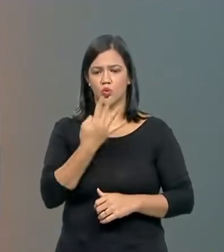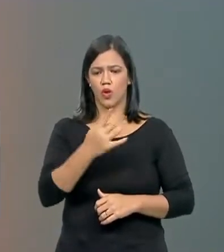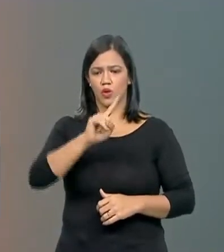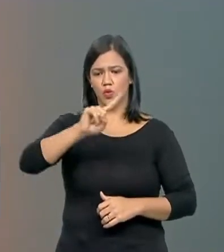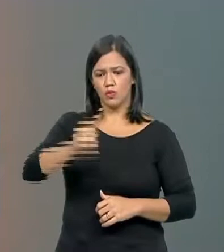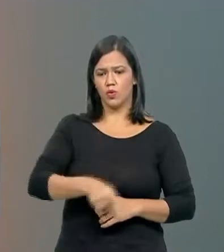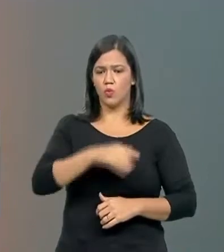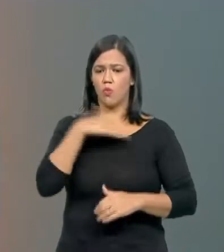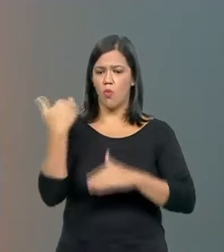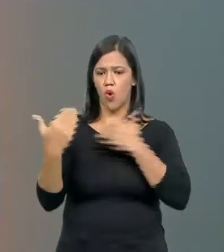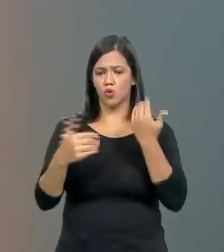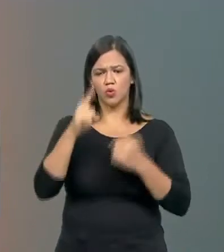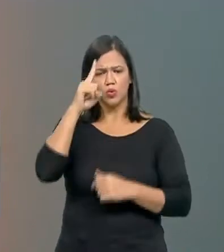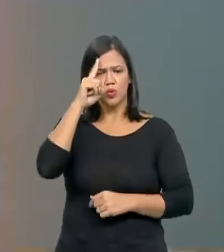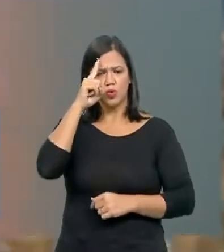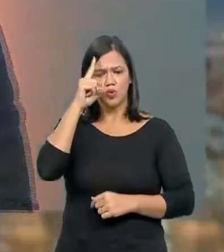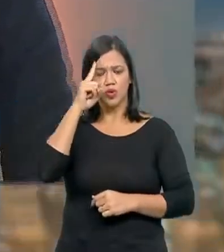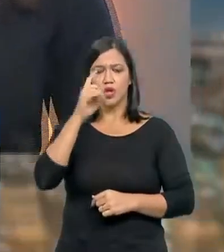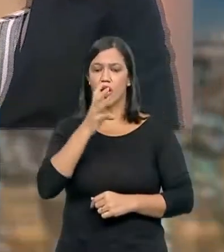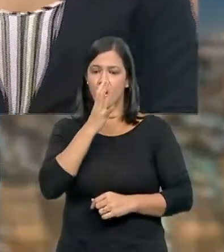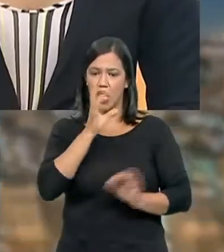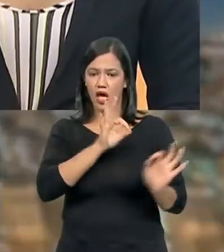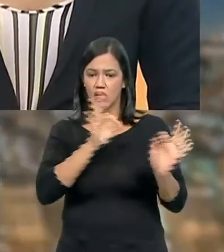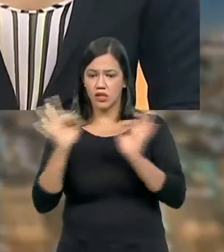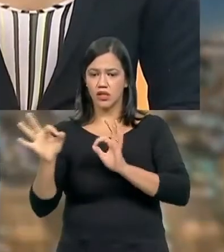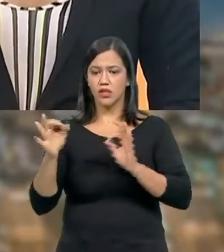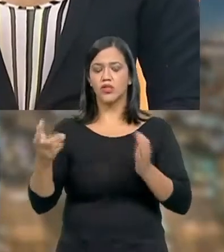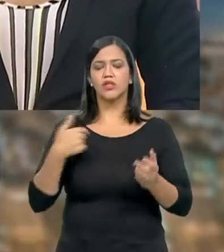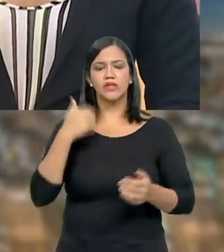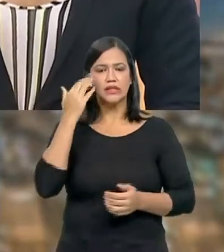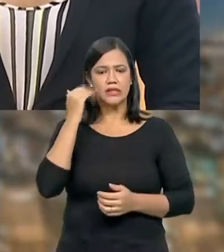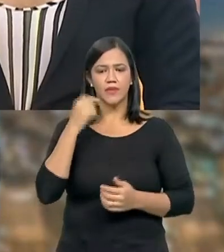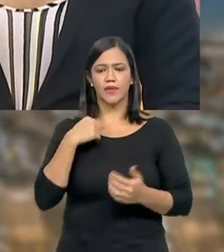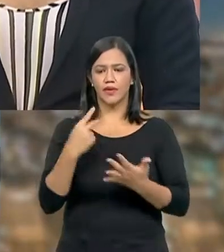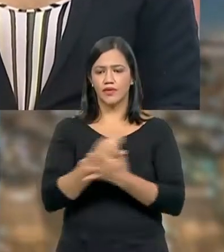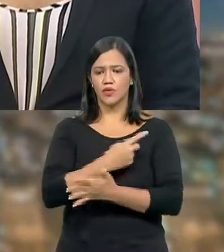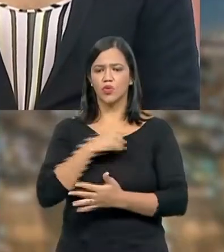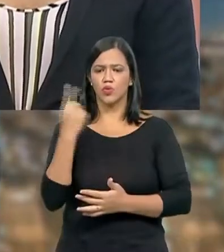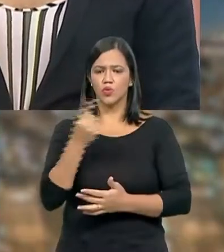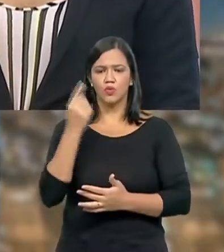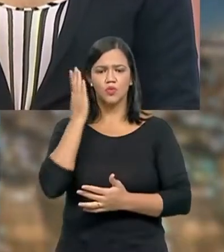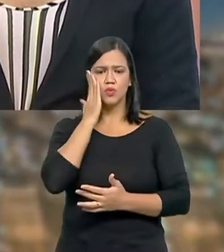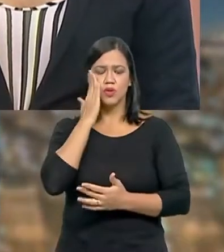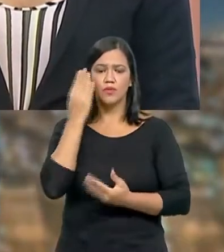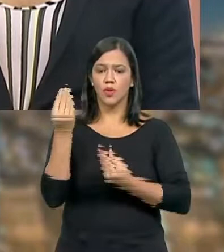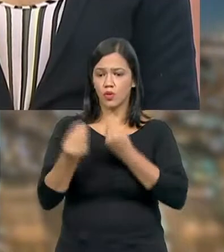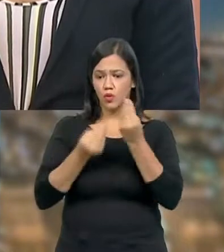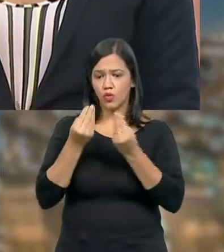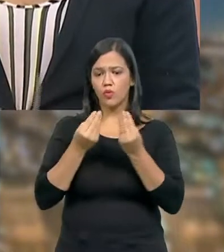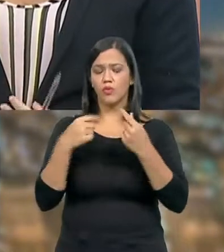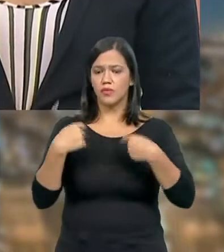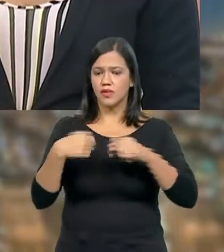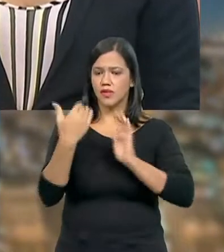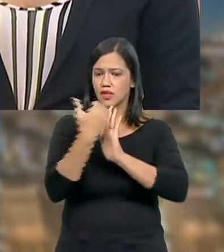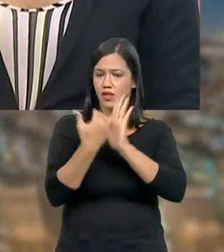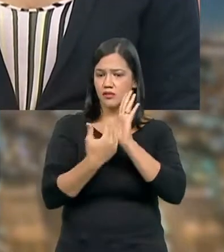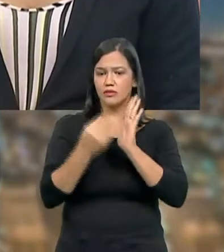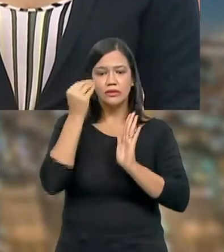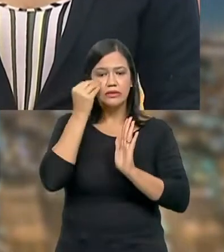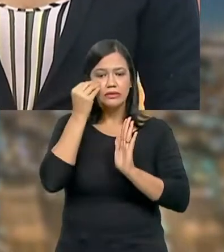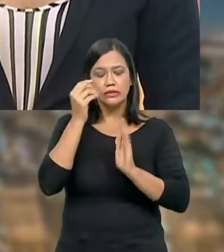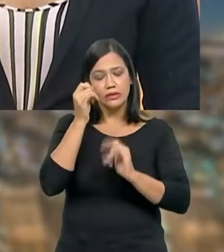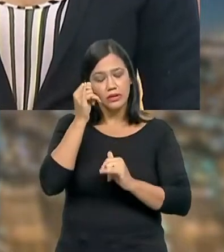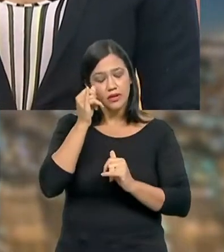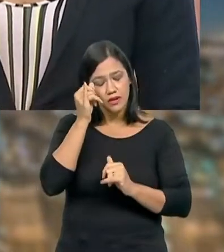mil mortos por dia. Quem assiste a gente aqui já sabe essa altura do campeonato. Todo mundo sabe quais são as medidas que podem nos manter